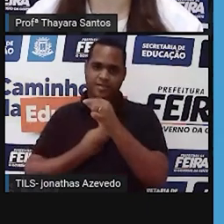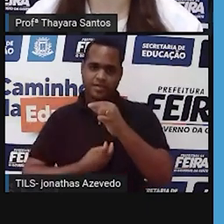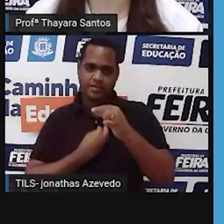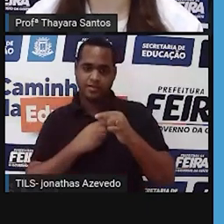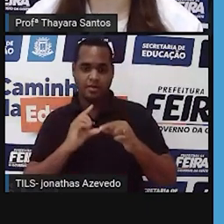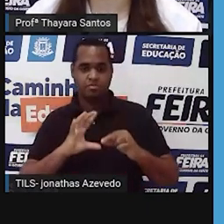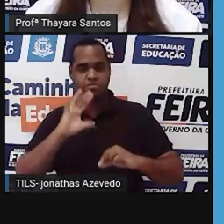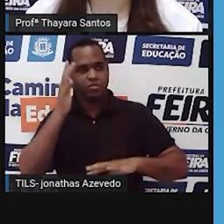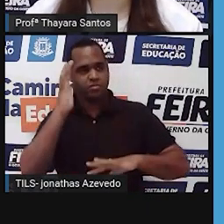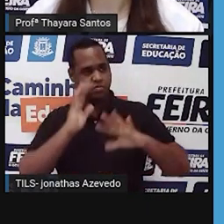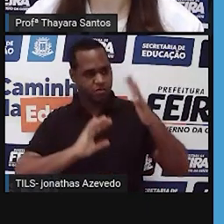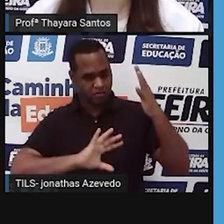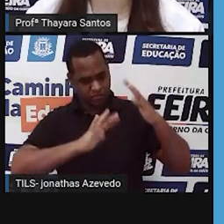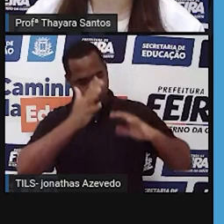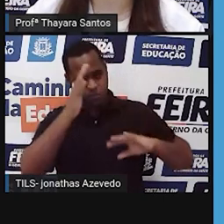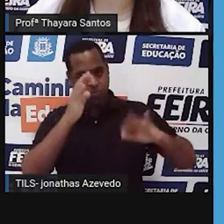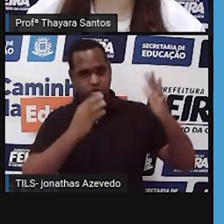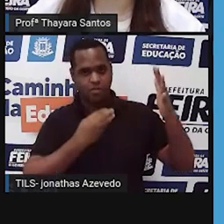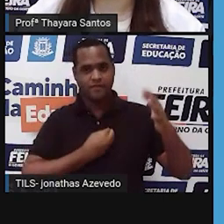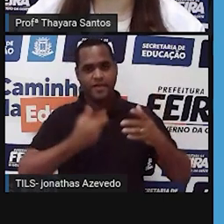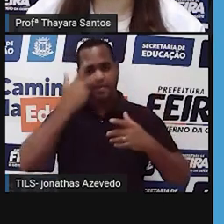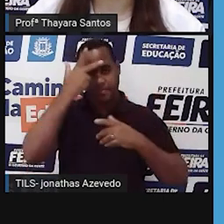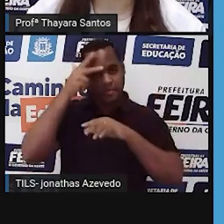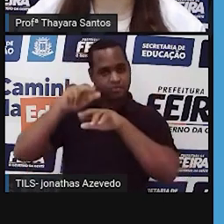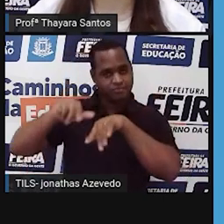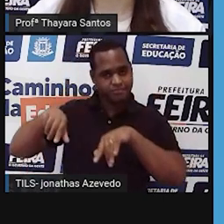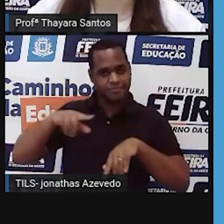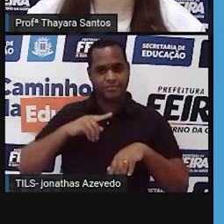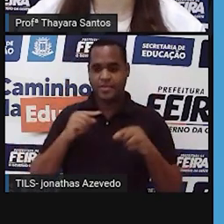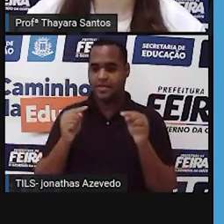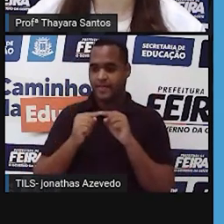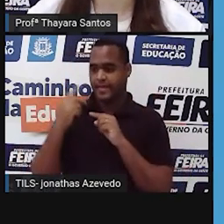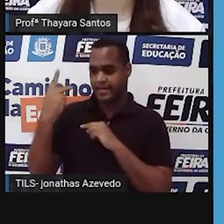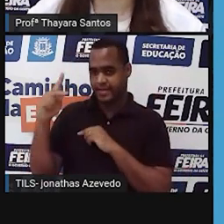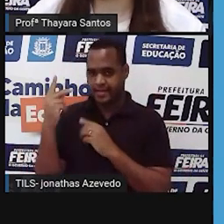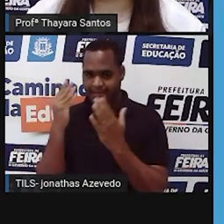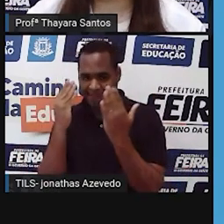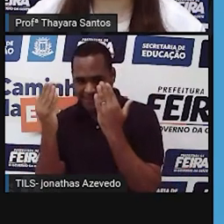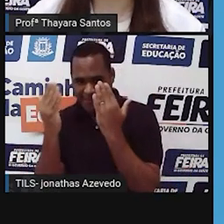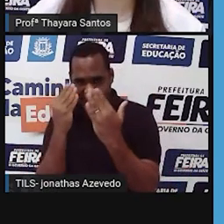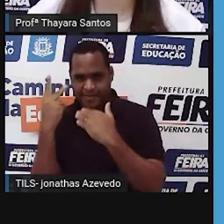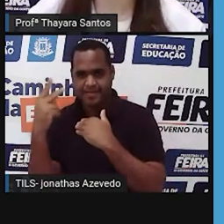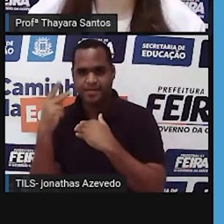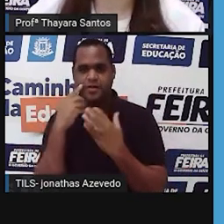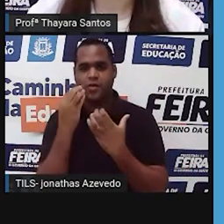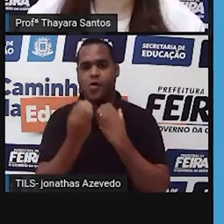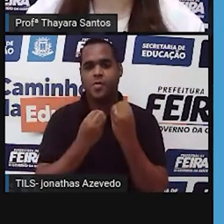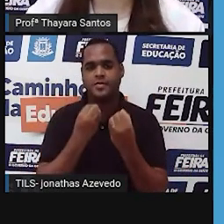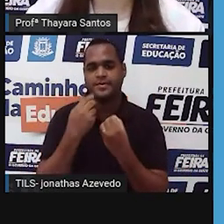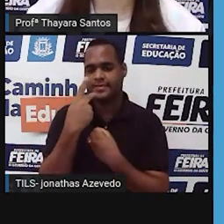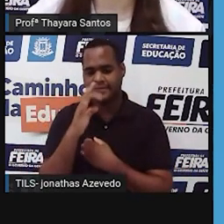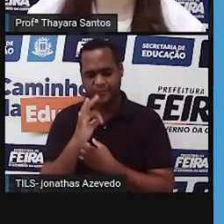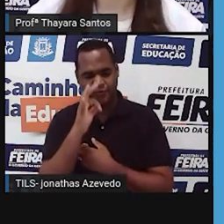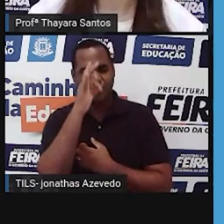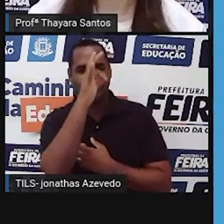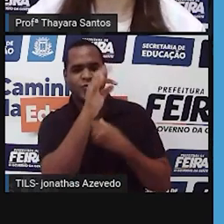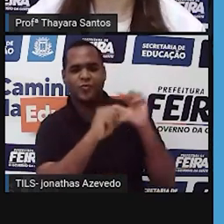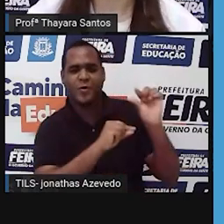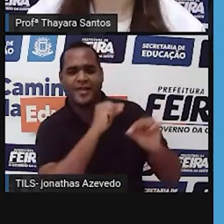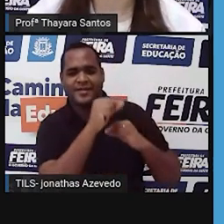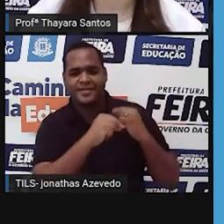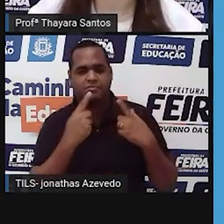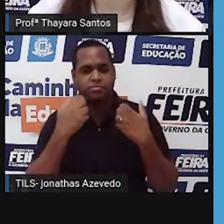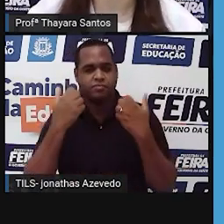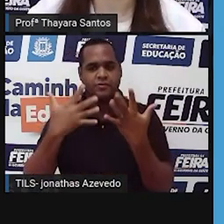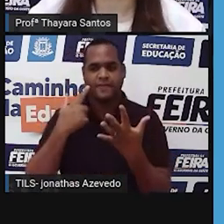acontecimentos terrestres e na vida das pessoas, em suas características psicológicas e em seu destino, explicar o mundo e